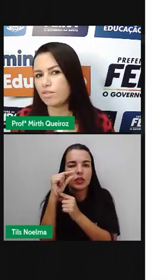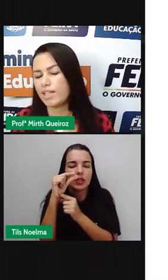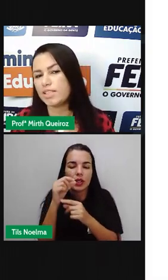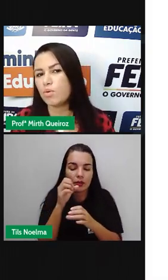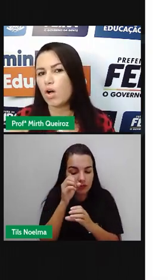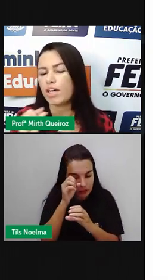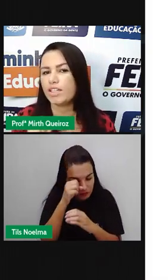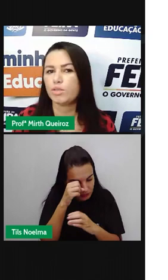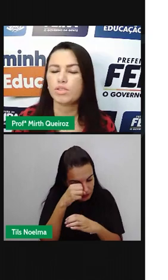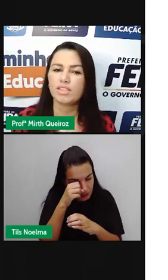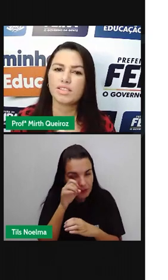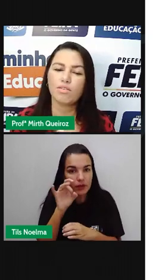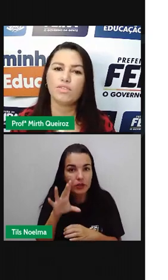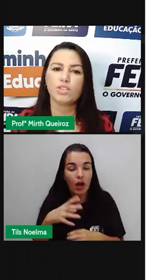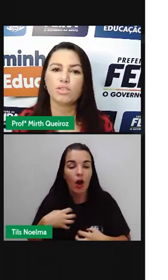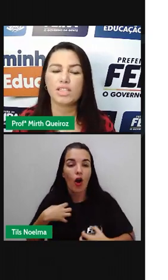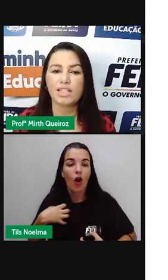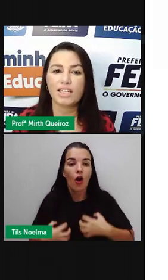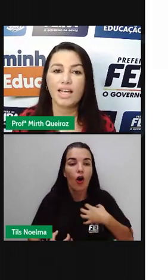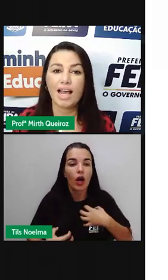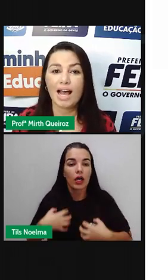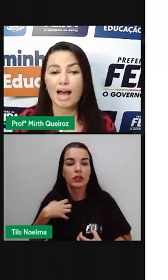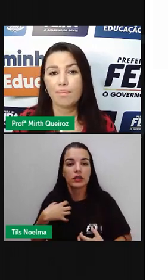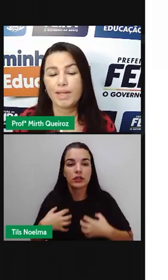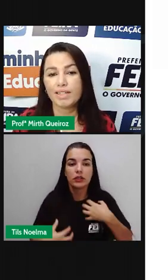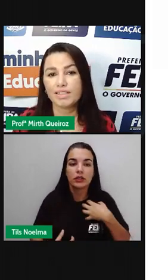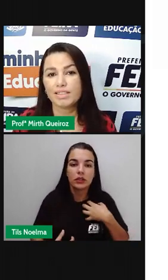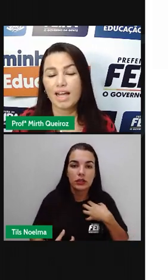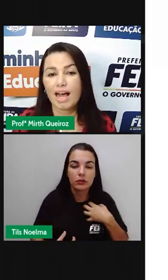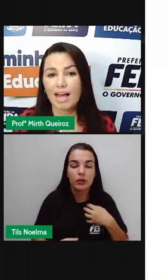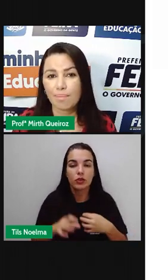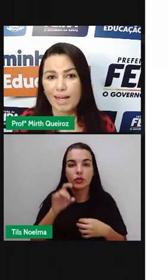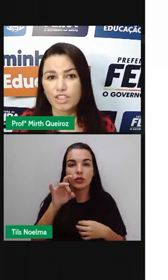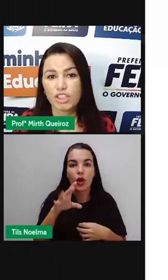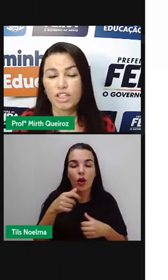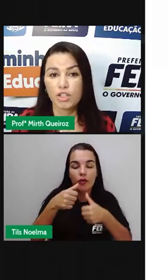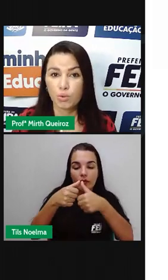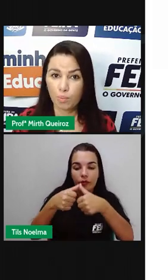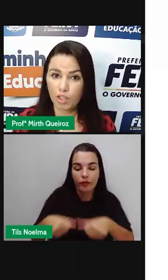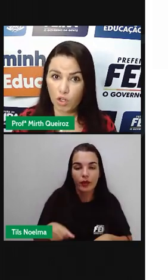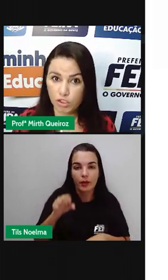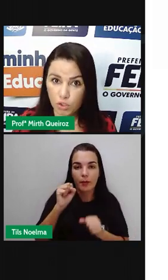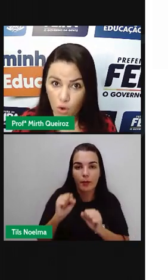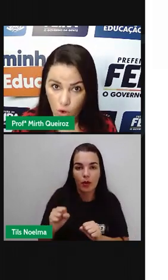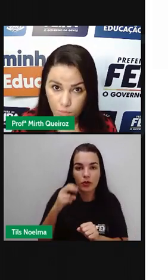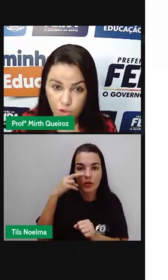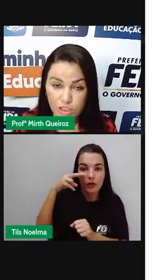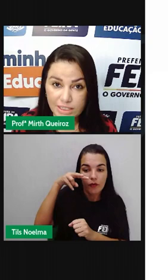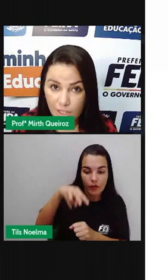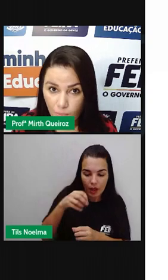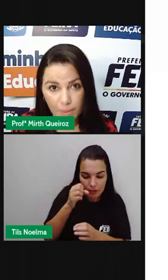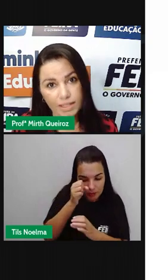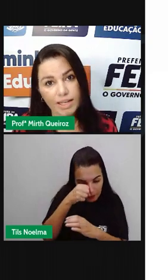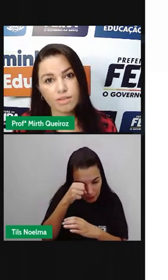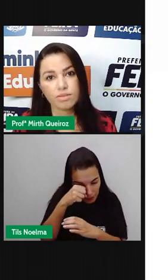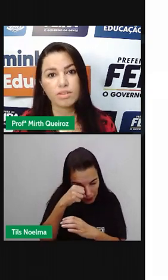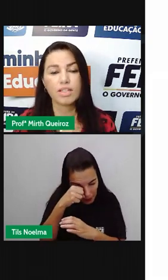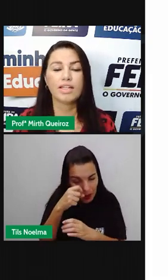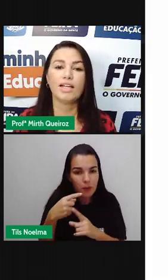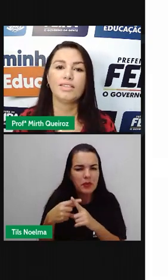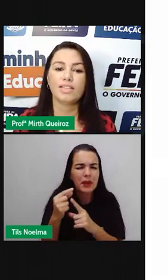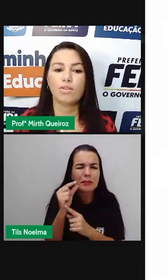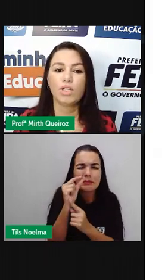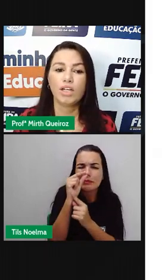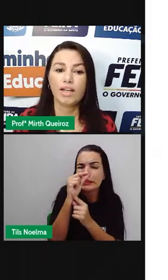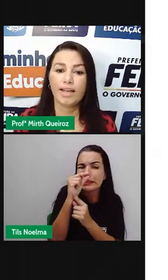muito pequeno. São organismos que são vistos apenas a partir do microscópio, de tão pequeno